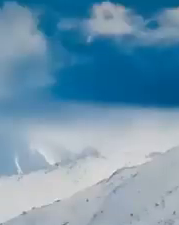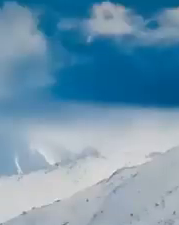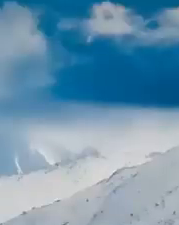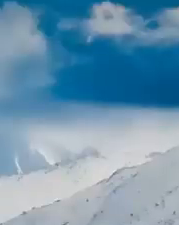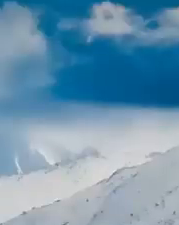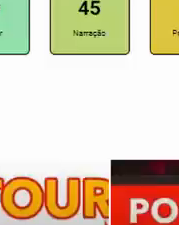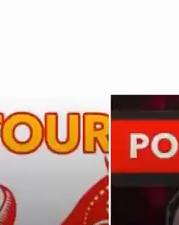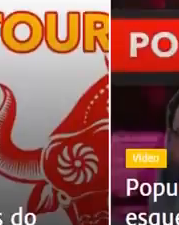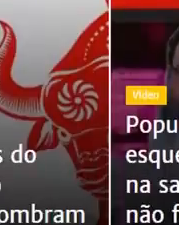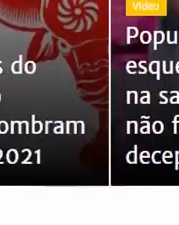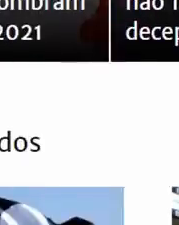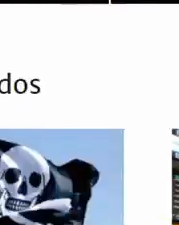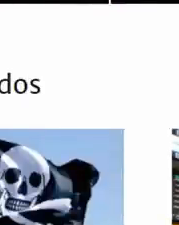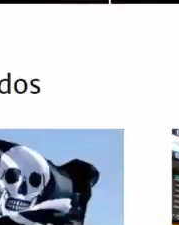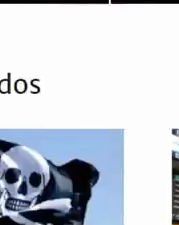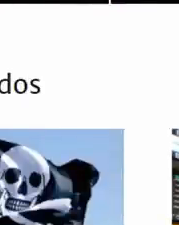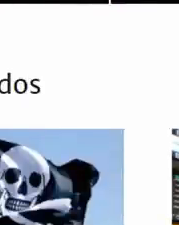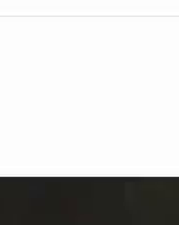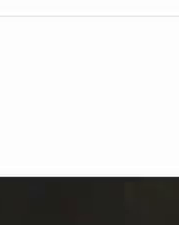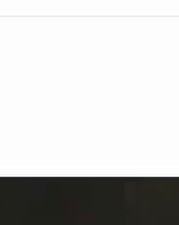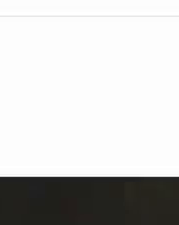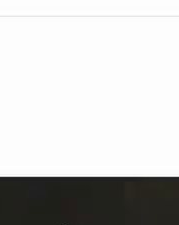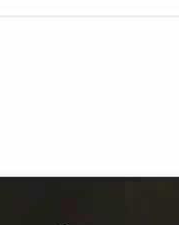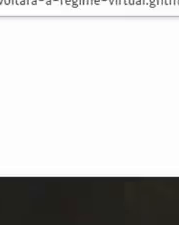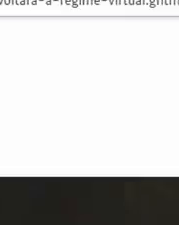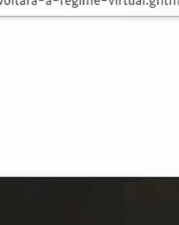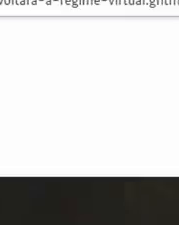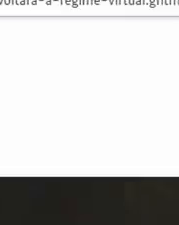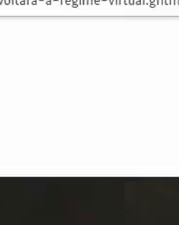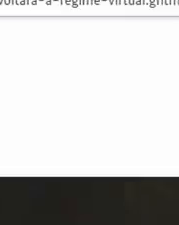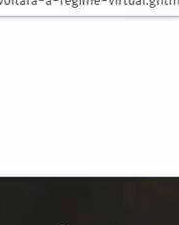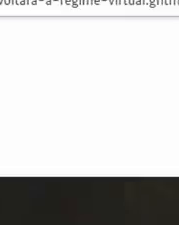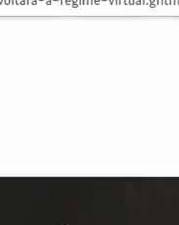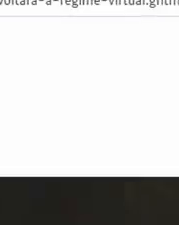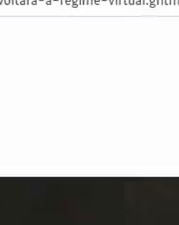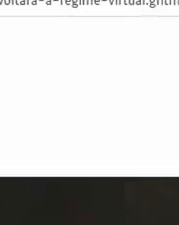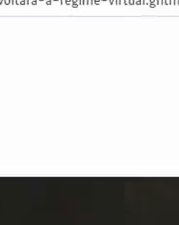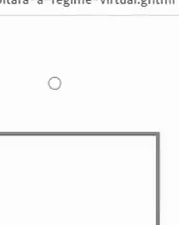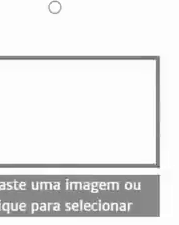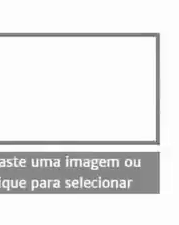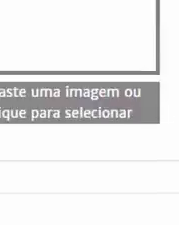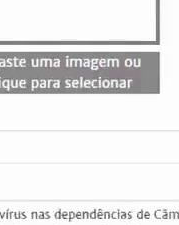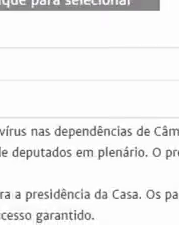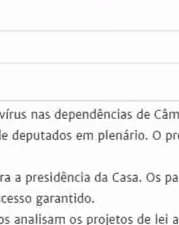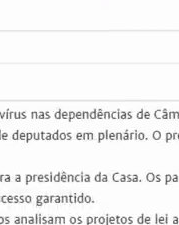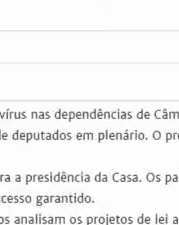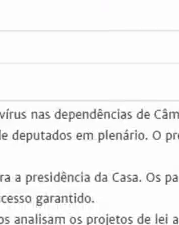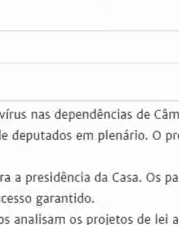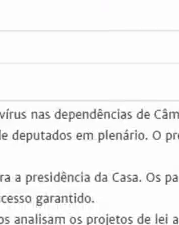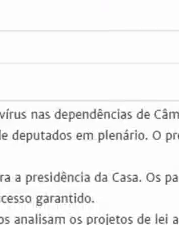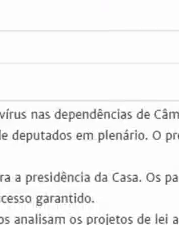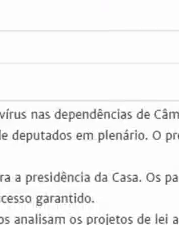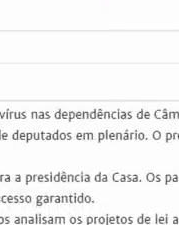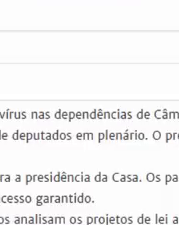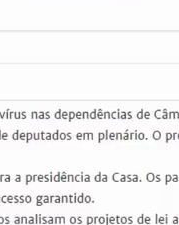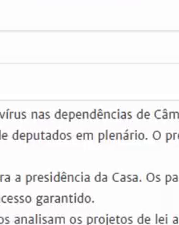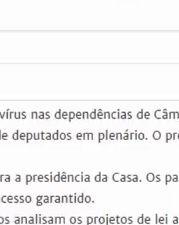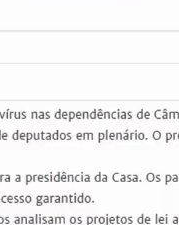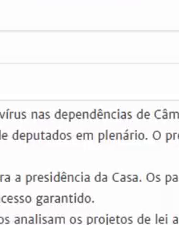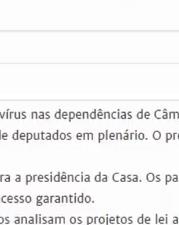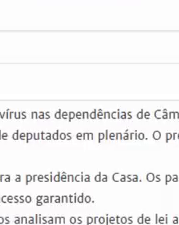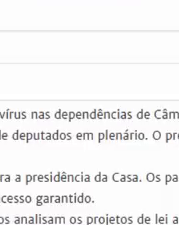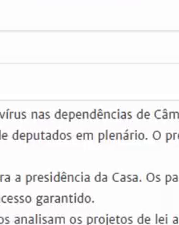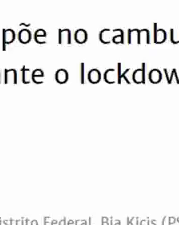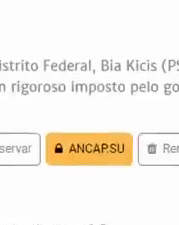htps-ancap.su, clicar lá em sugerir uma pauta, colocar o link da notícia, pode acrescentar alguma informação se você